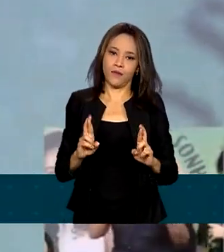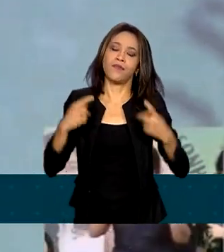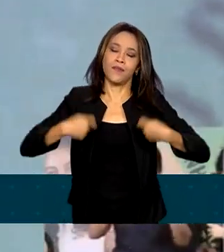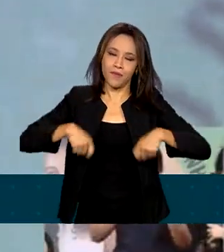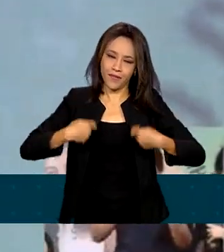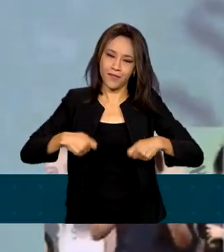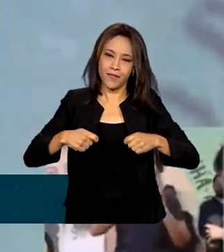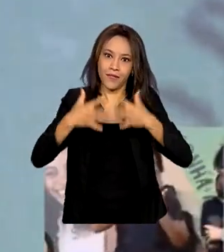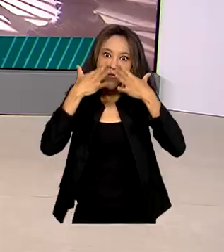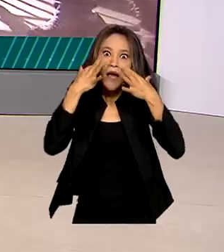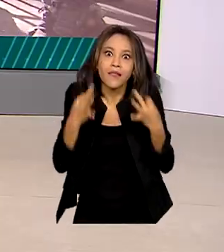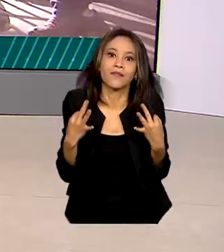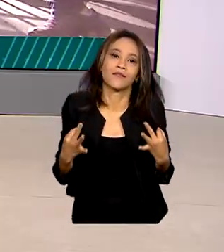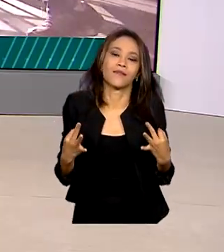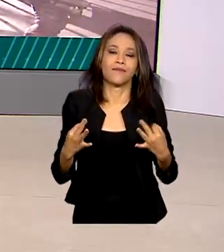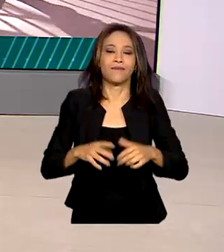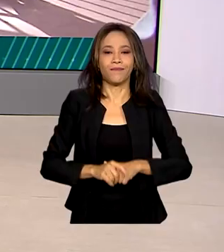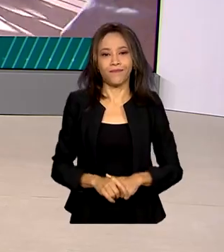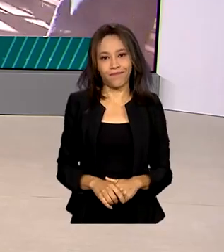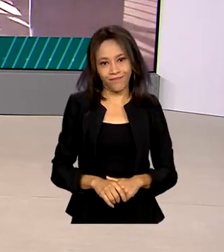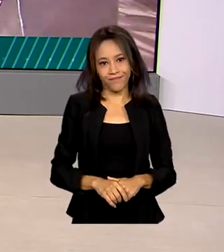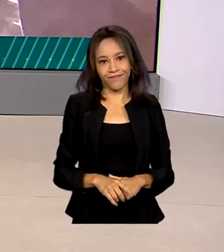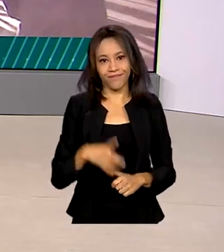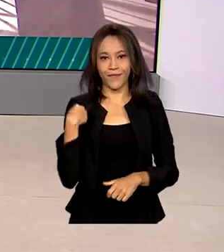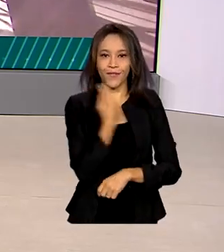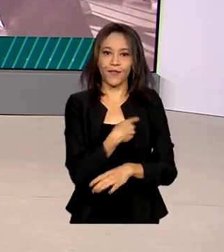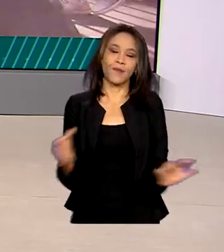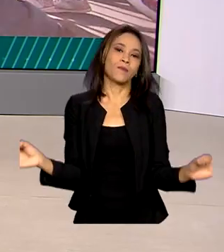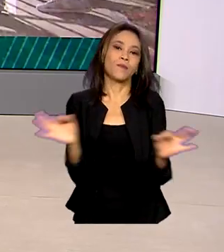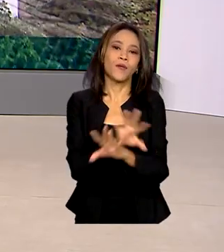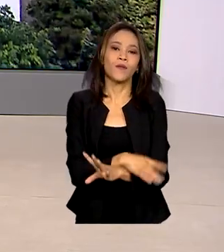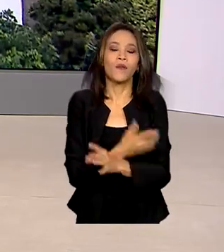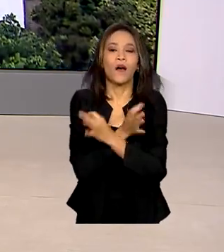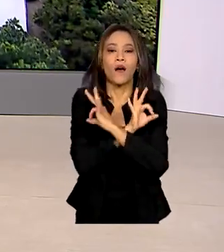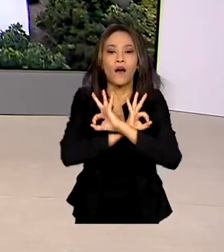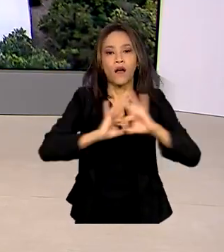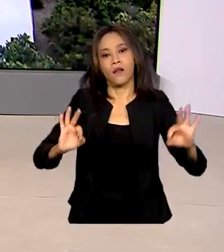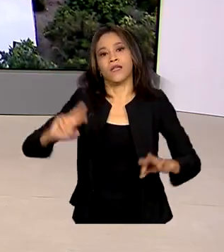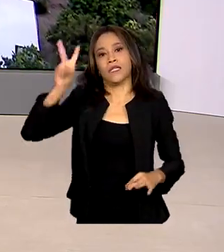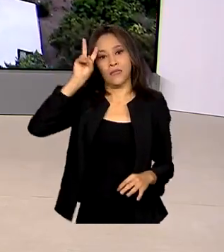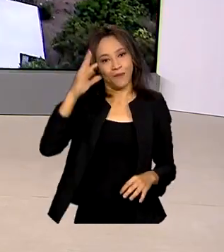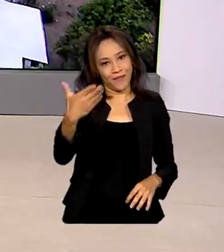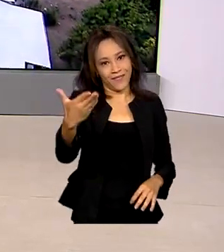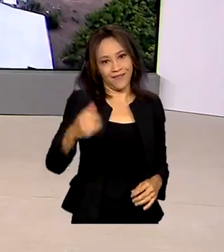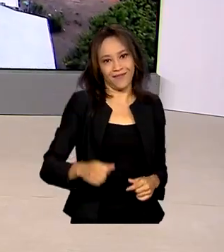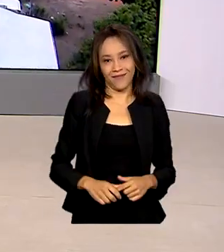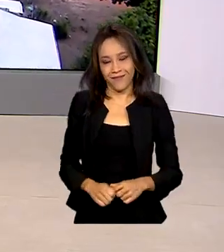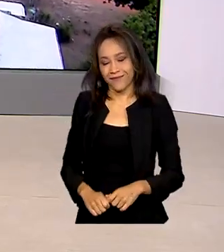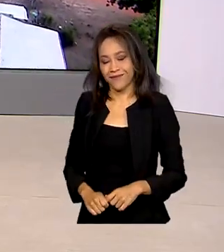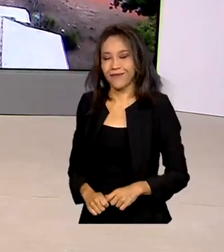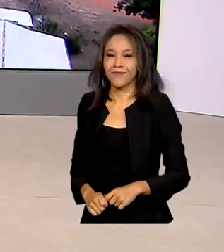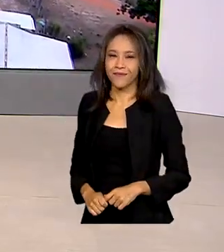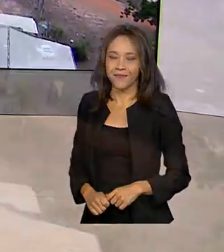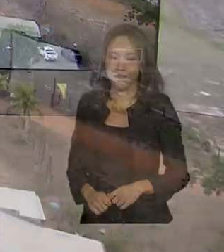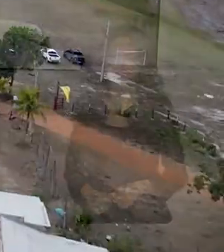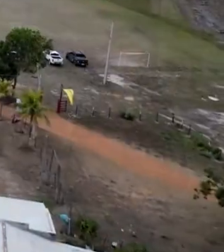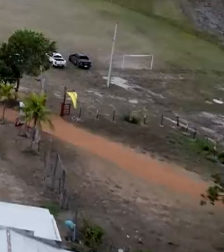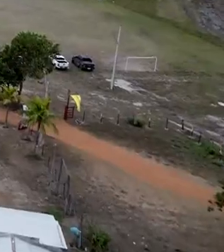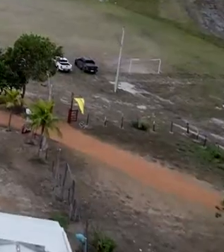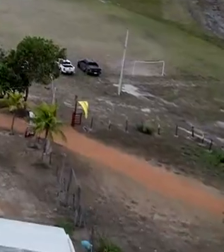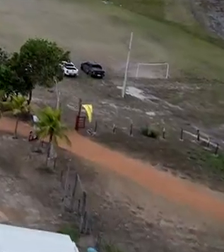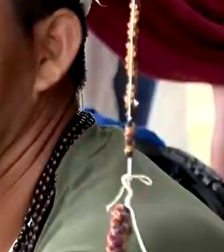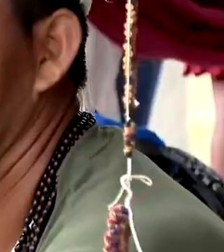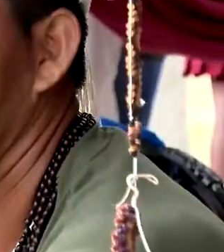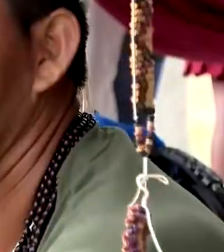precisa desse olhar atento. E a gente fica por aqui. Uma ótima segunda-feira para você. E